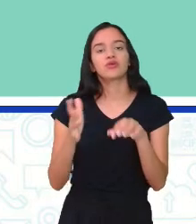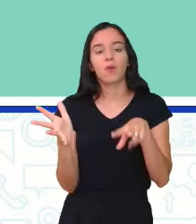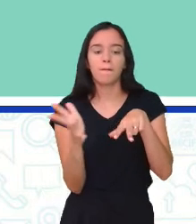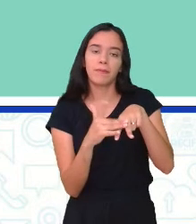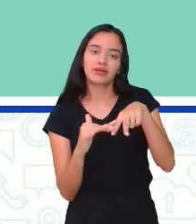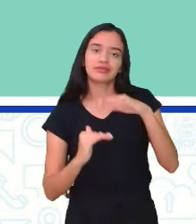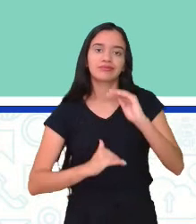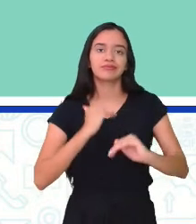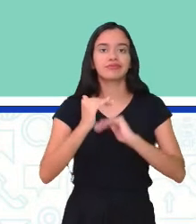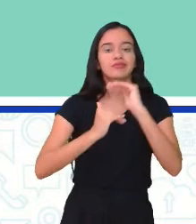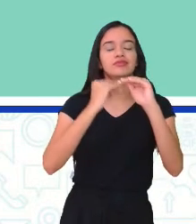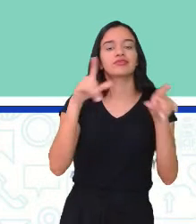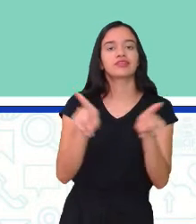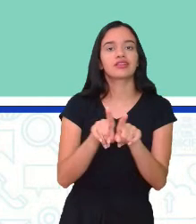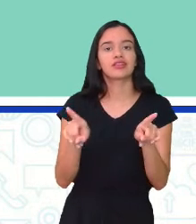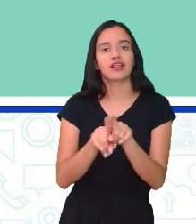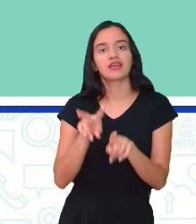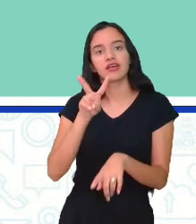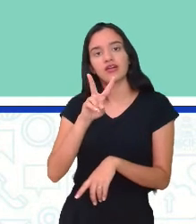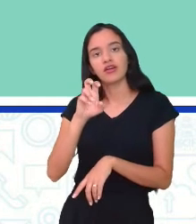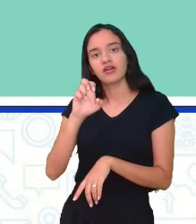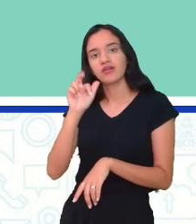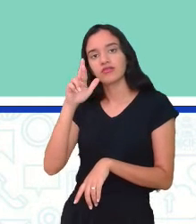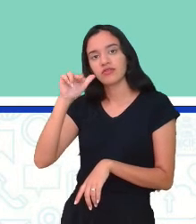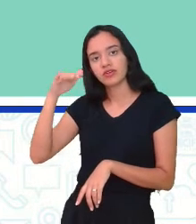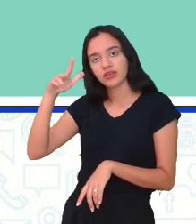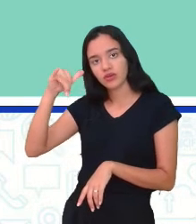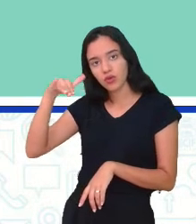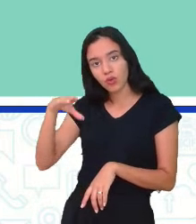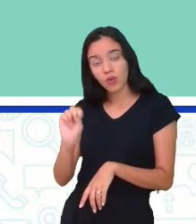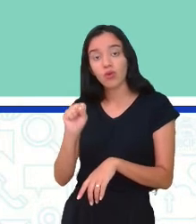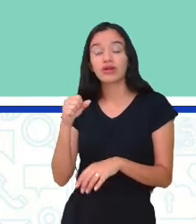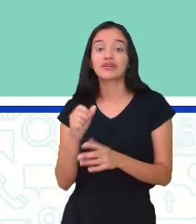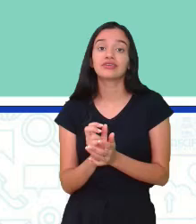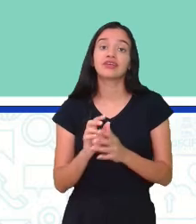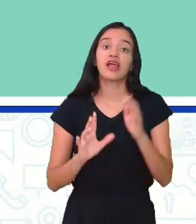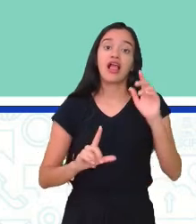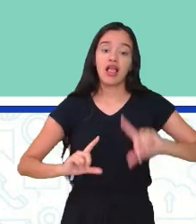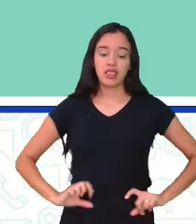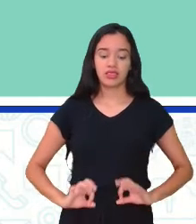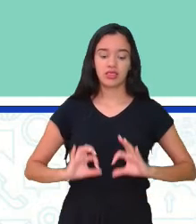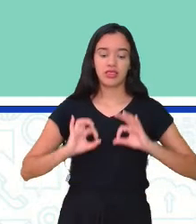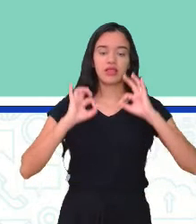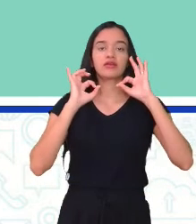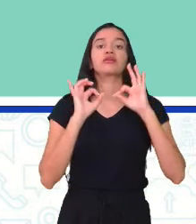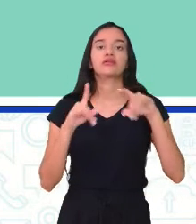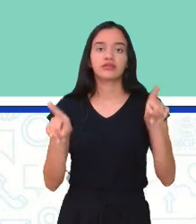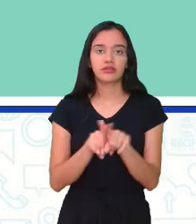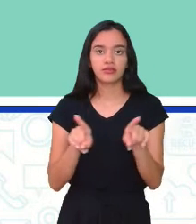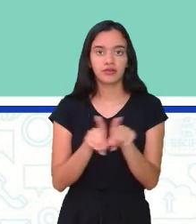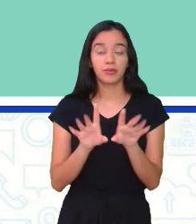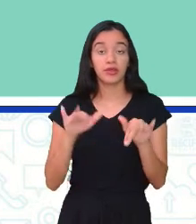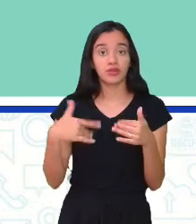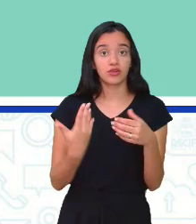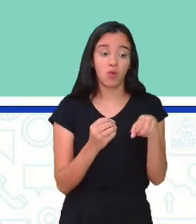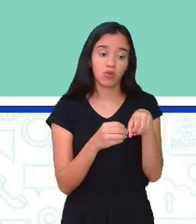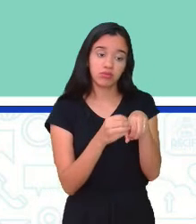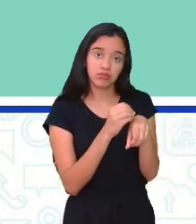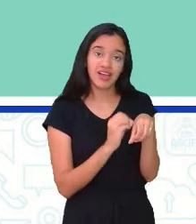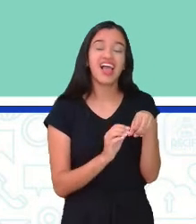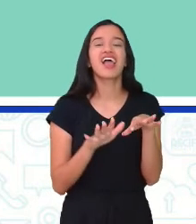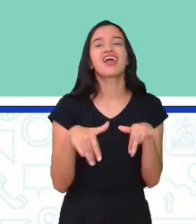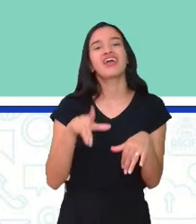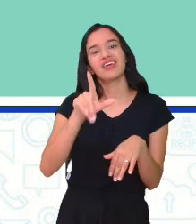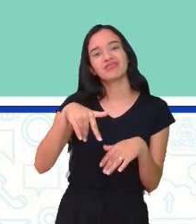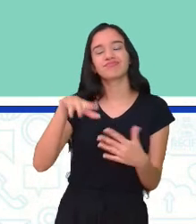desenvolva verrugas e lesões precursoras de câncer nas regiões atacadas. Então, o HPV realmente